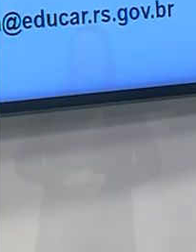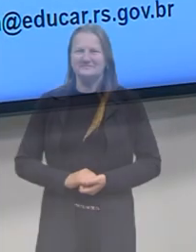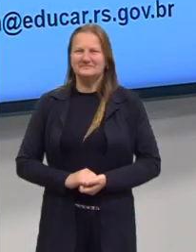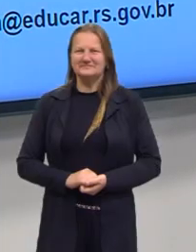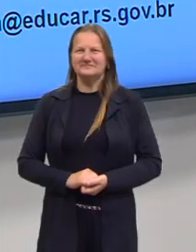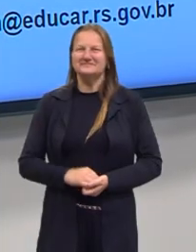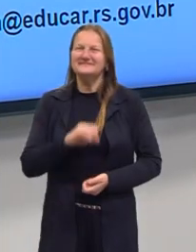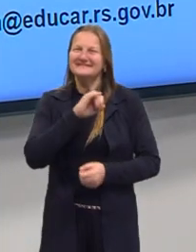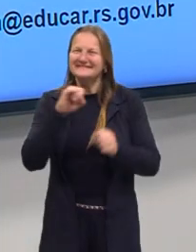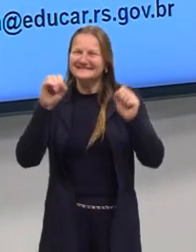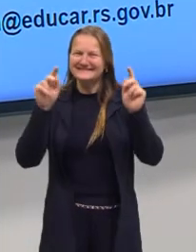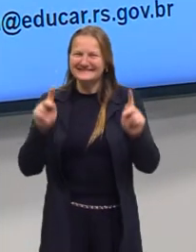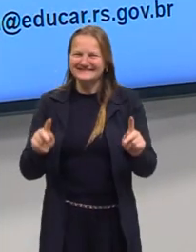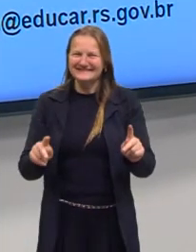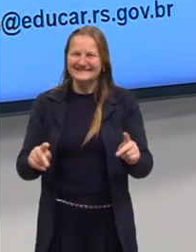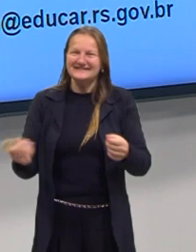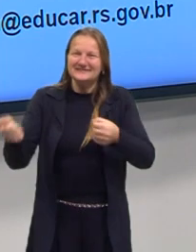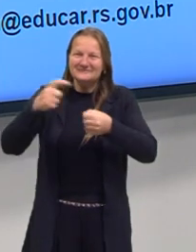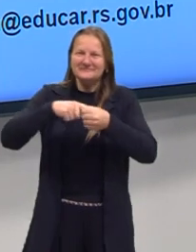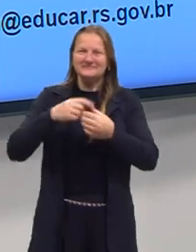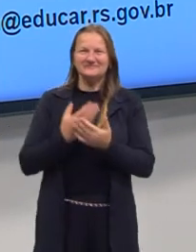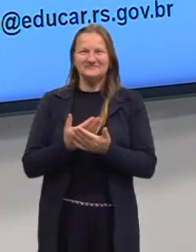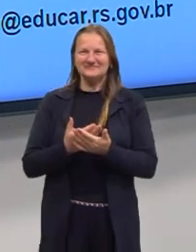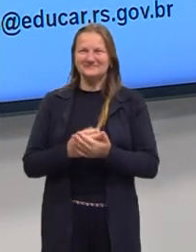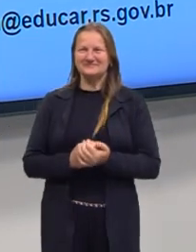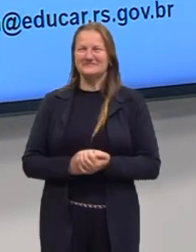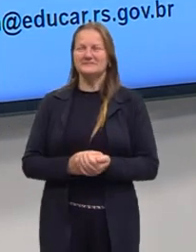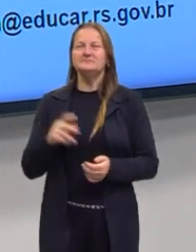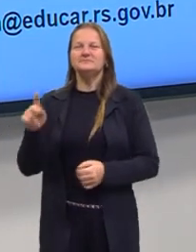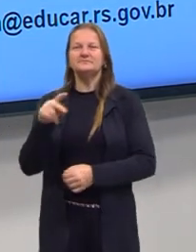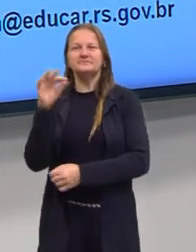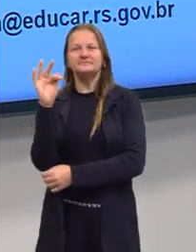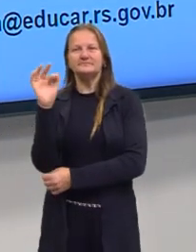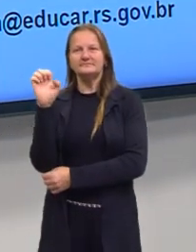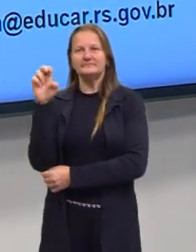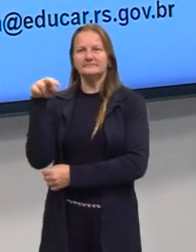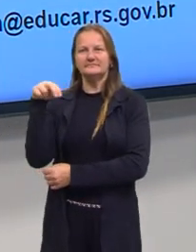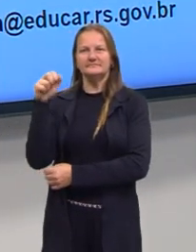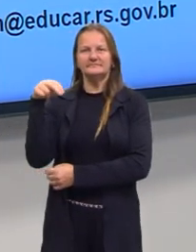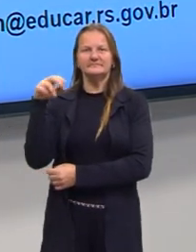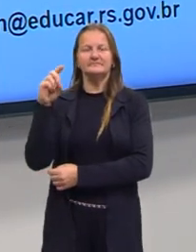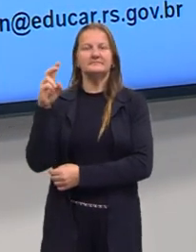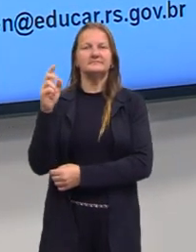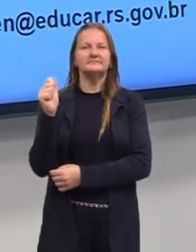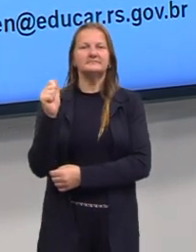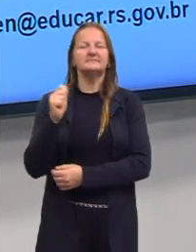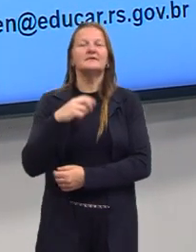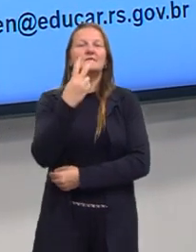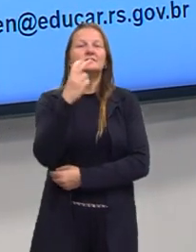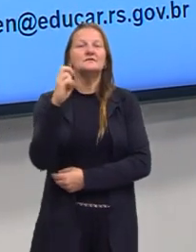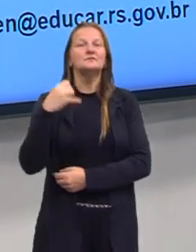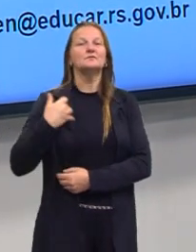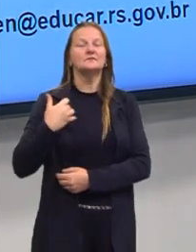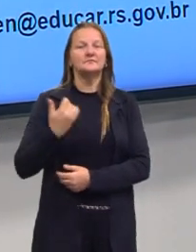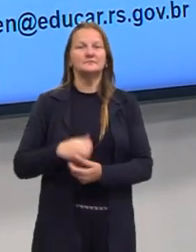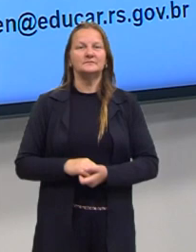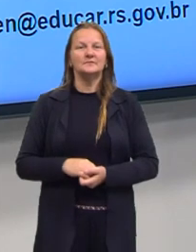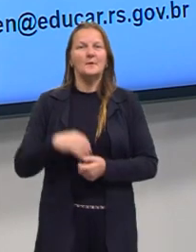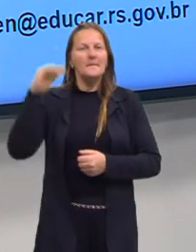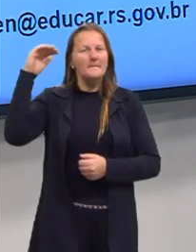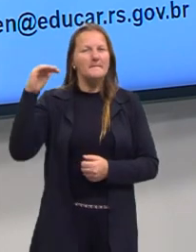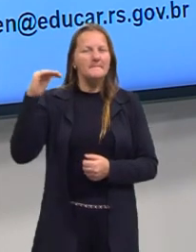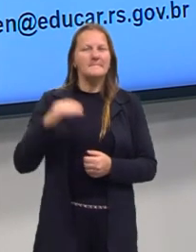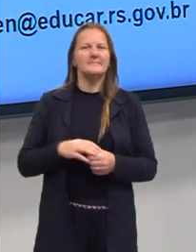Oi, oi pessoas! Voltamos para mais uma aula. Eu sou a prof. Fernanda, tenho 25 anos, sou branca, de baixa